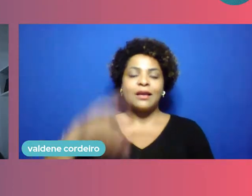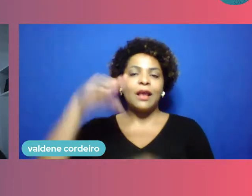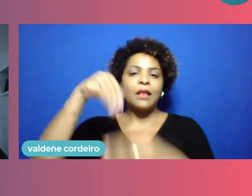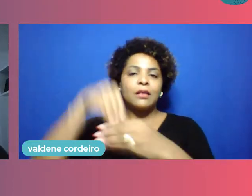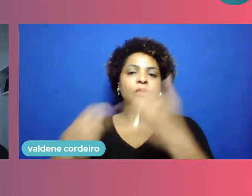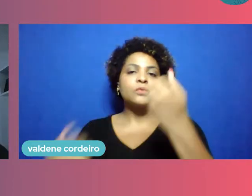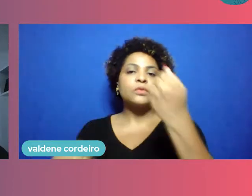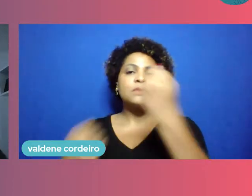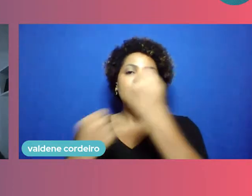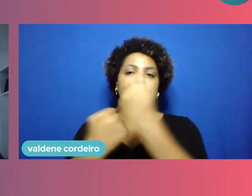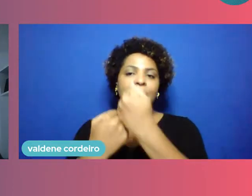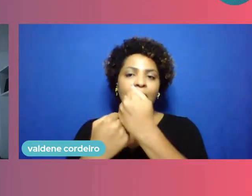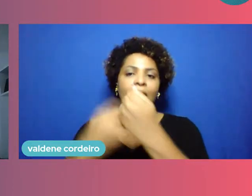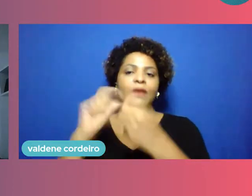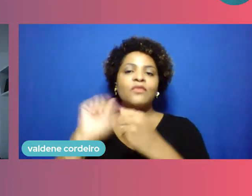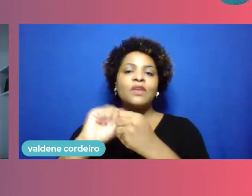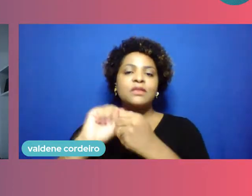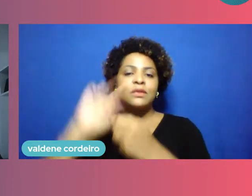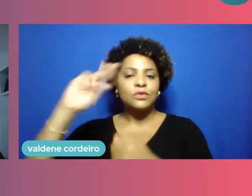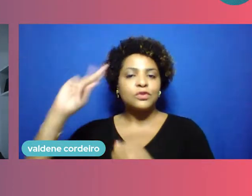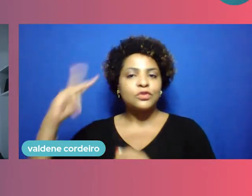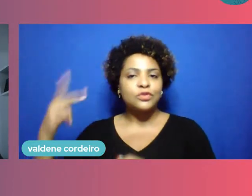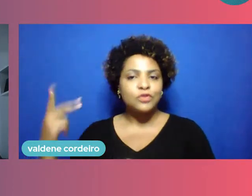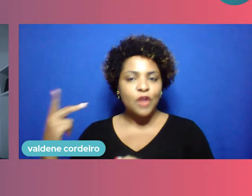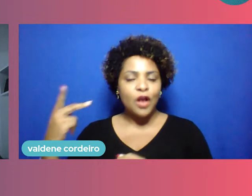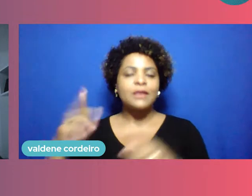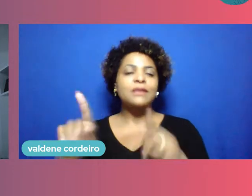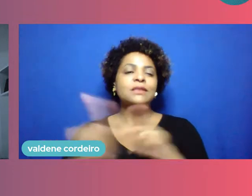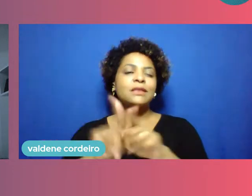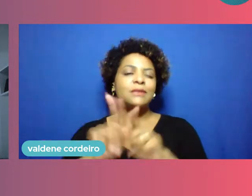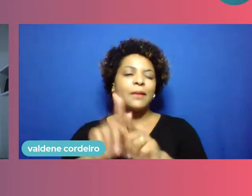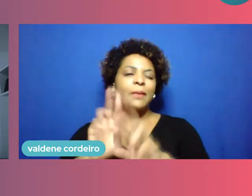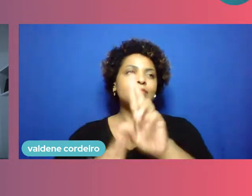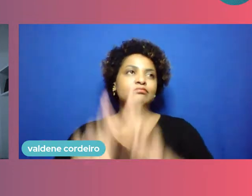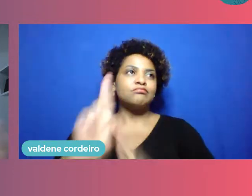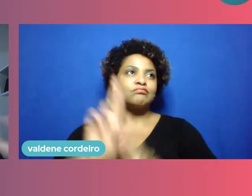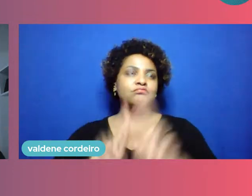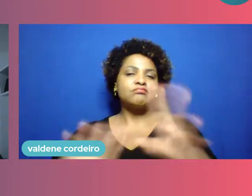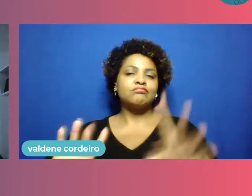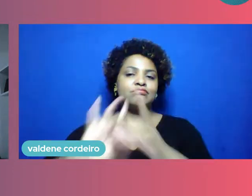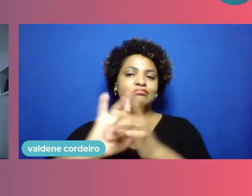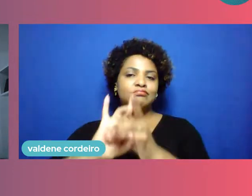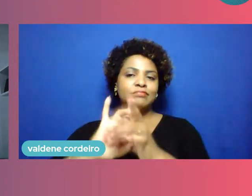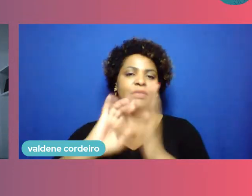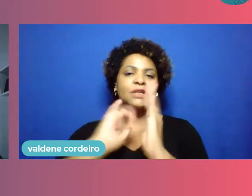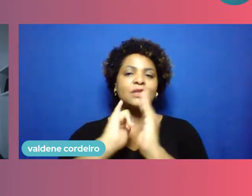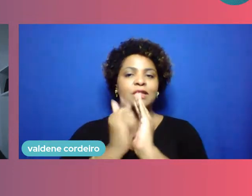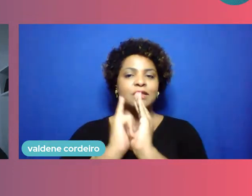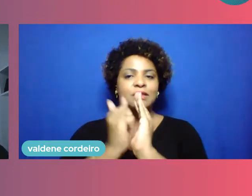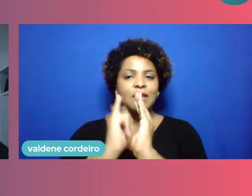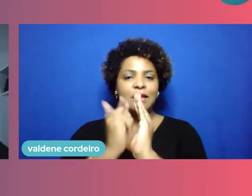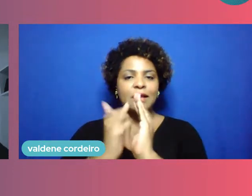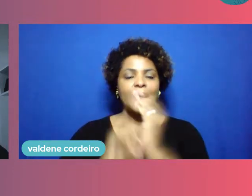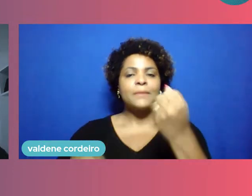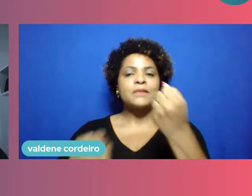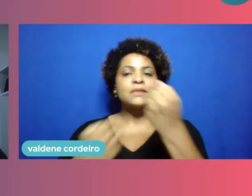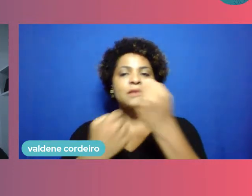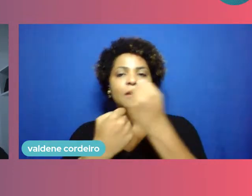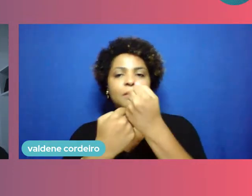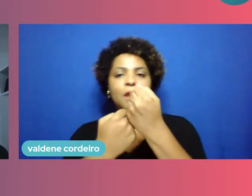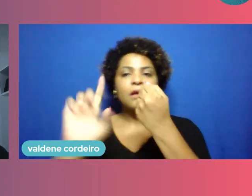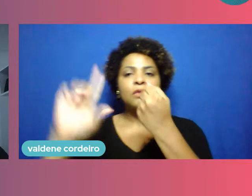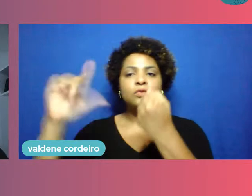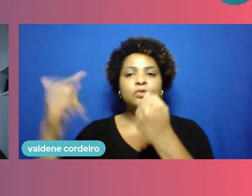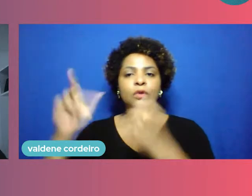construindo as histórias e fazendo essa grande interlocução entre as startups, o Sebrae e outros atores